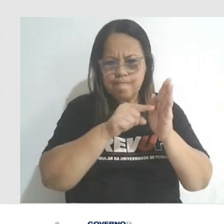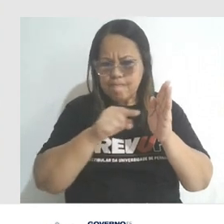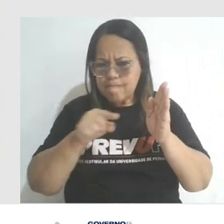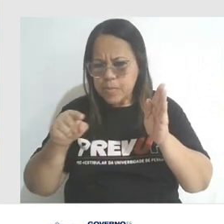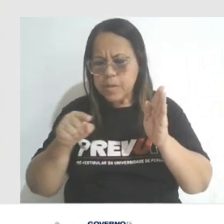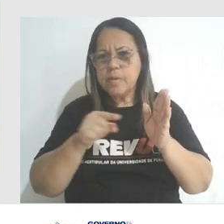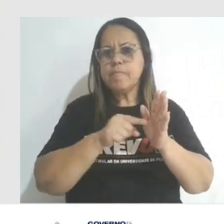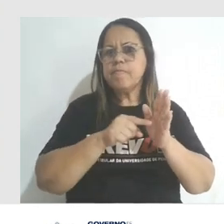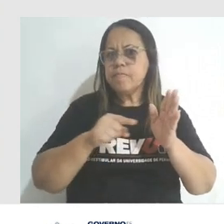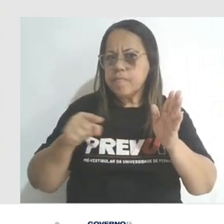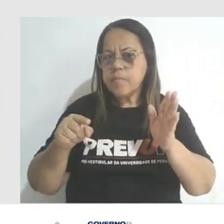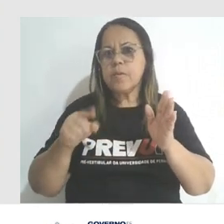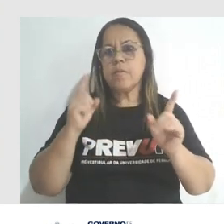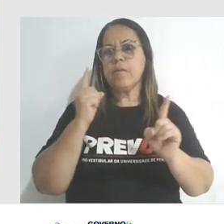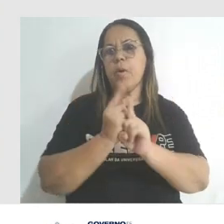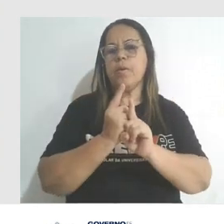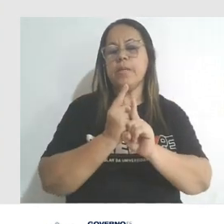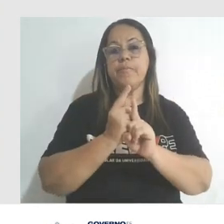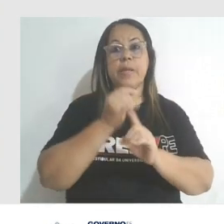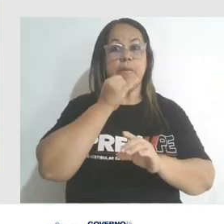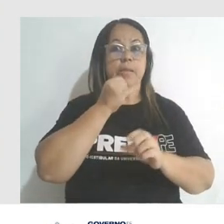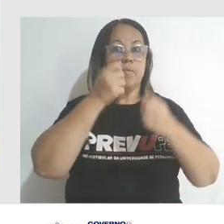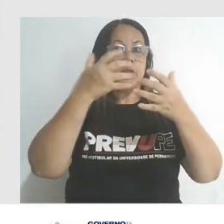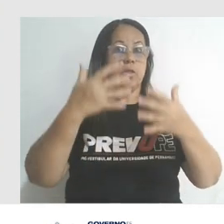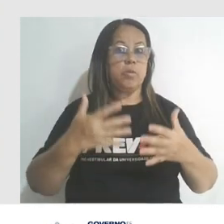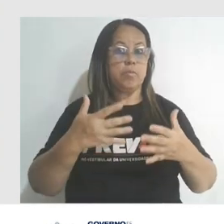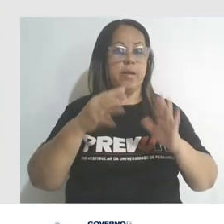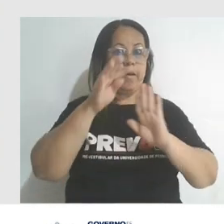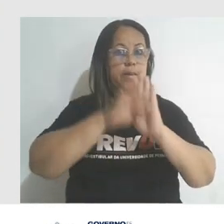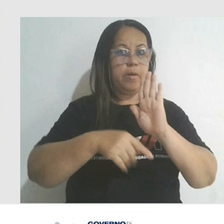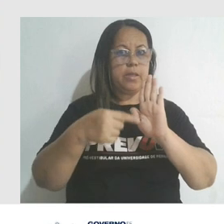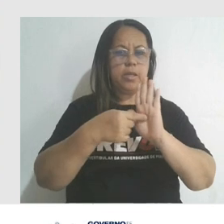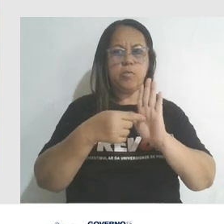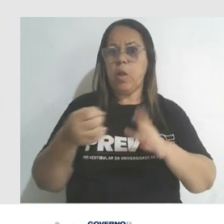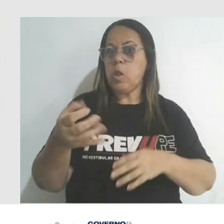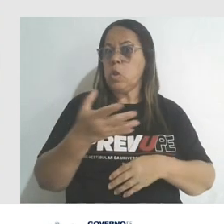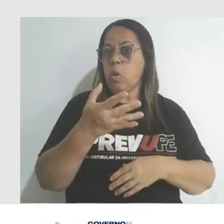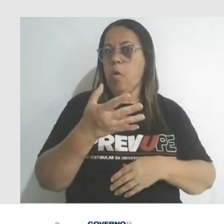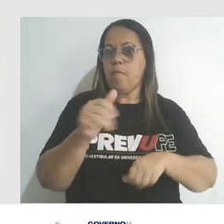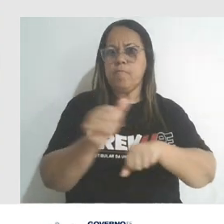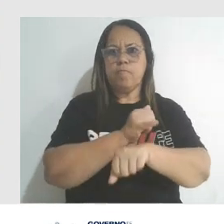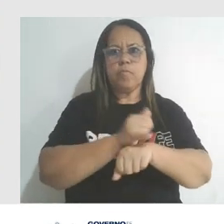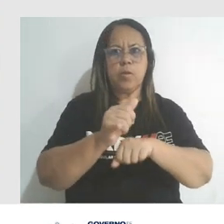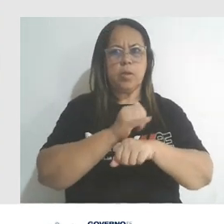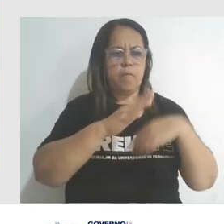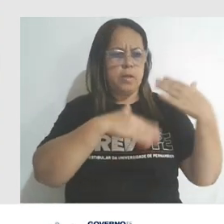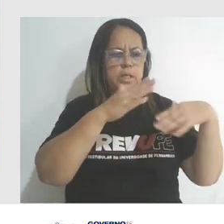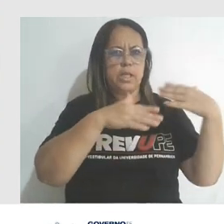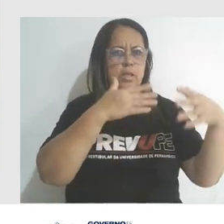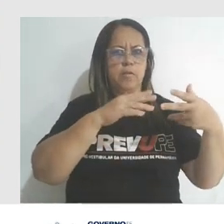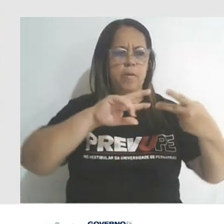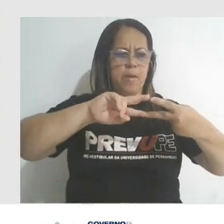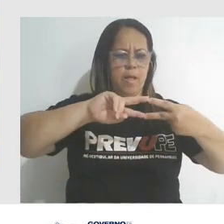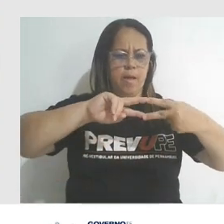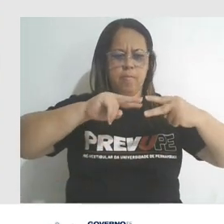No exemplo que eu trouxe para vocês hoje, o texto da questão diz assim, ó, uma nova e revolucionária técnica foi desenvolvida para edição de